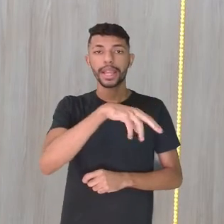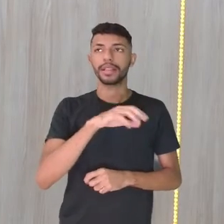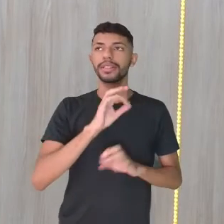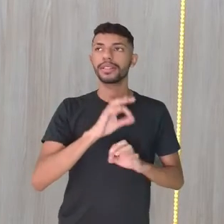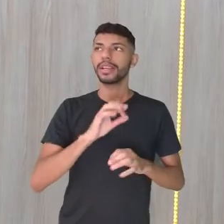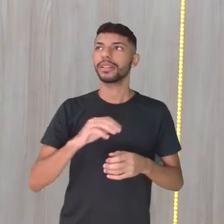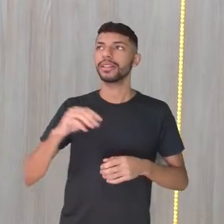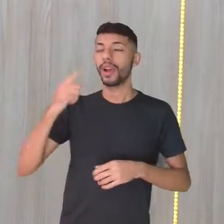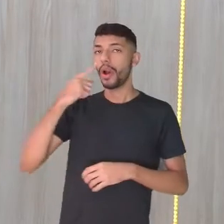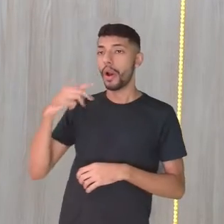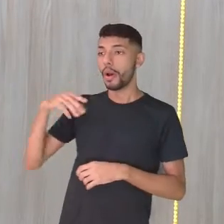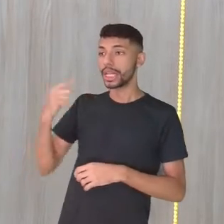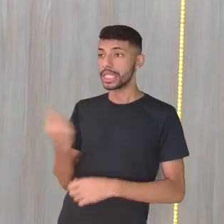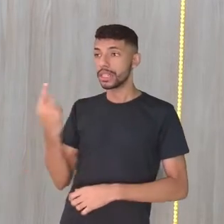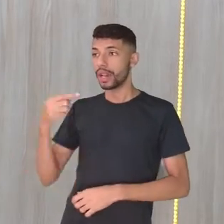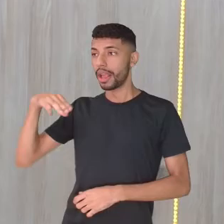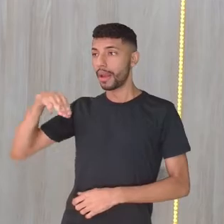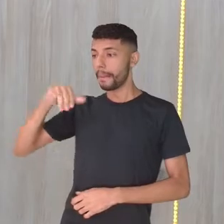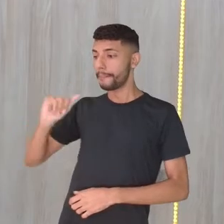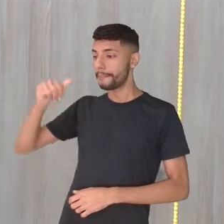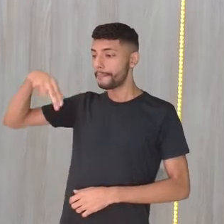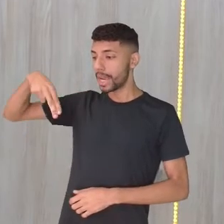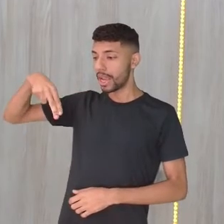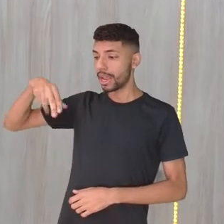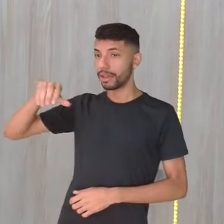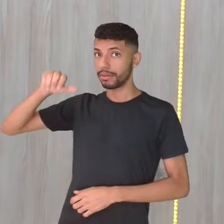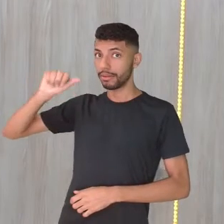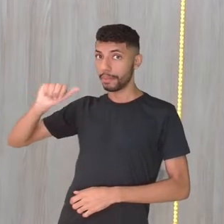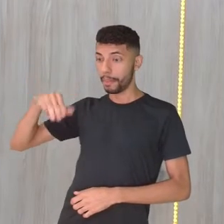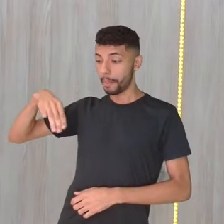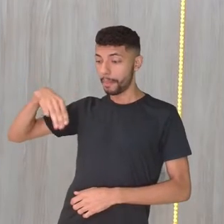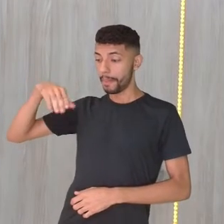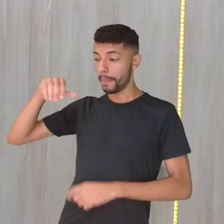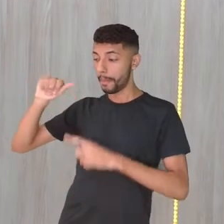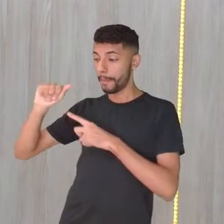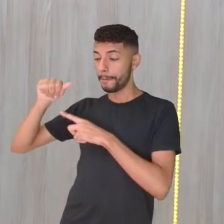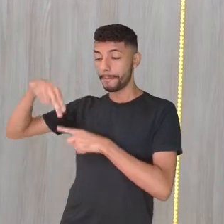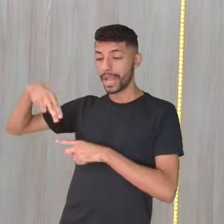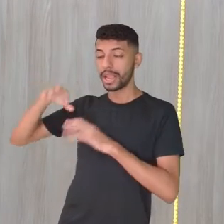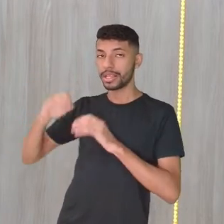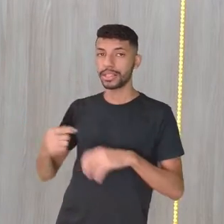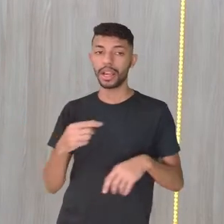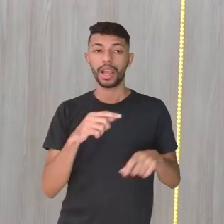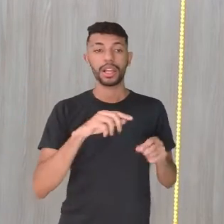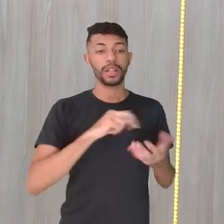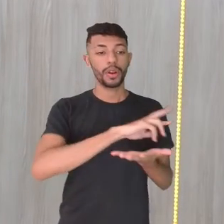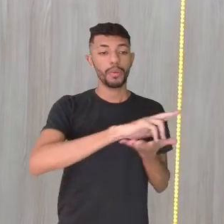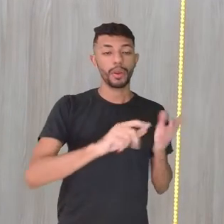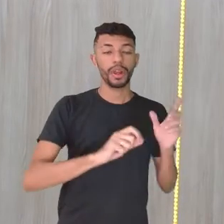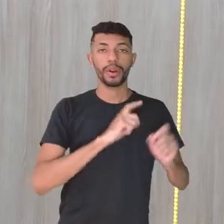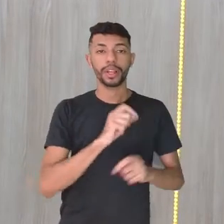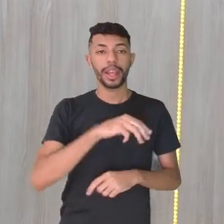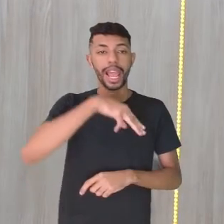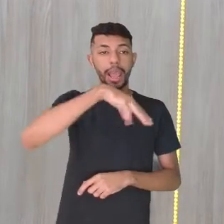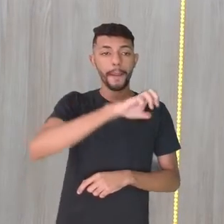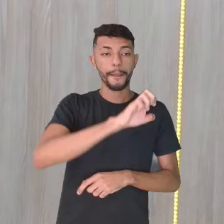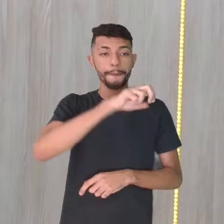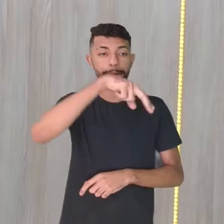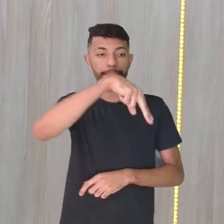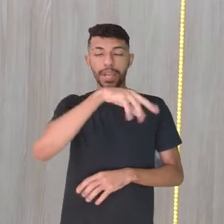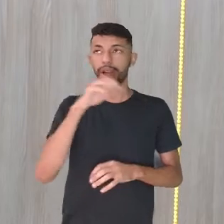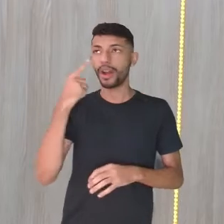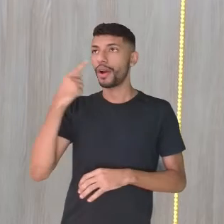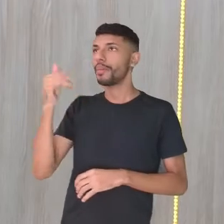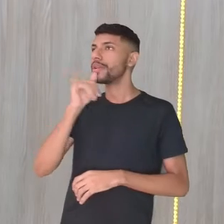é man. Perceba que os dois, ó, que são singulares, vamos dizer assim, Batman, então man, Superman,